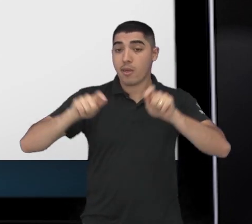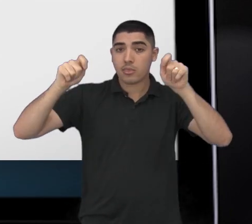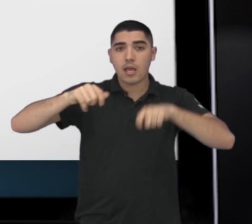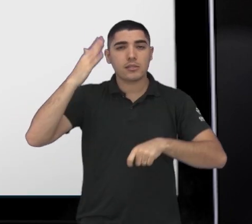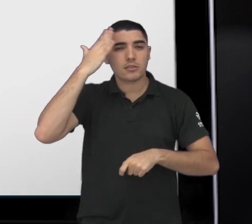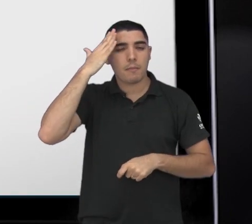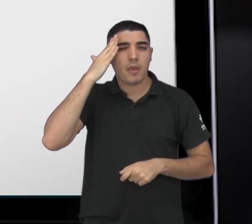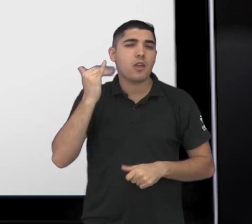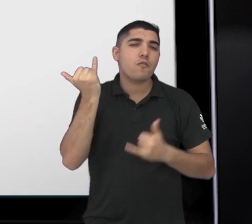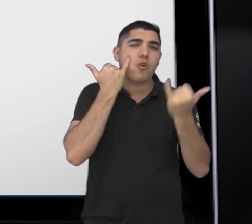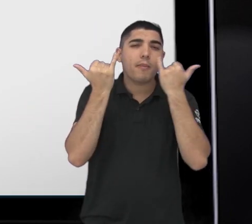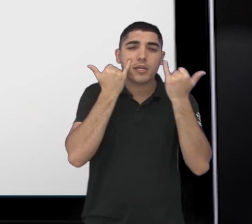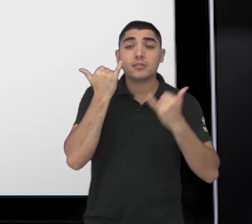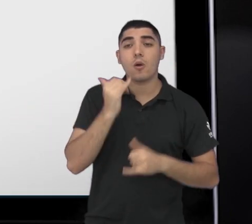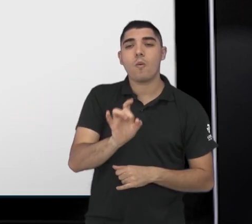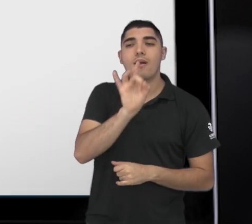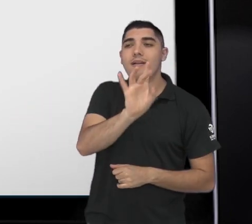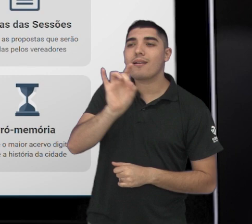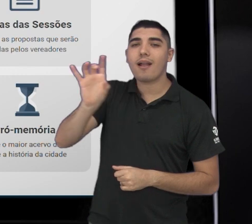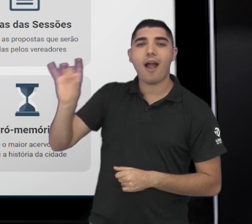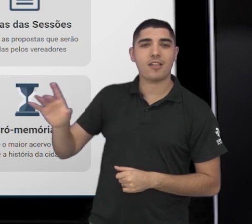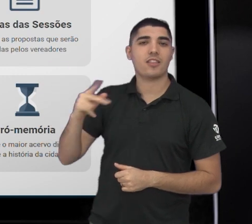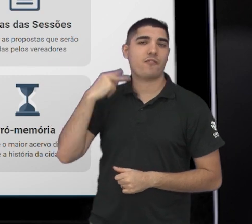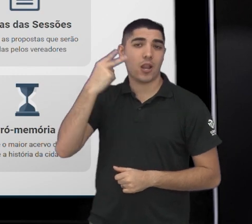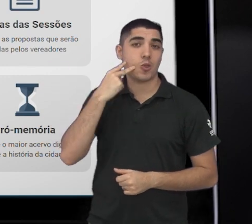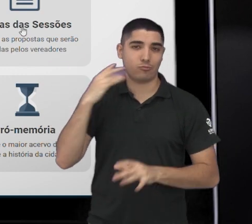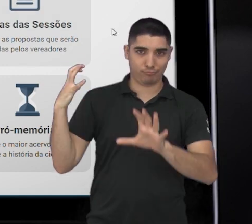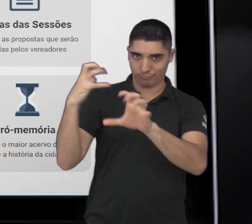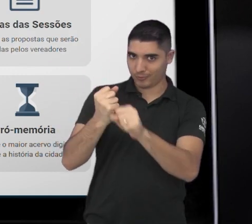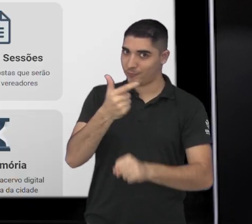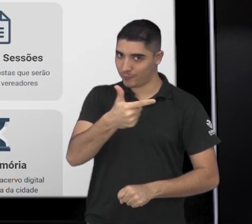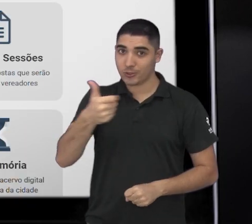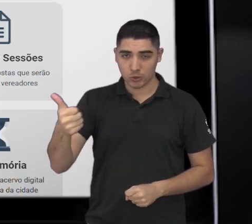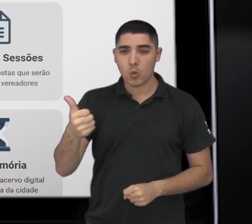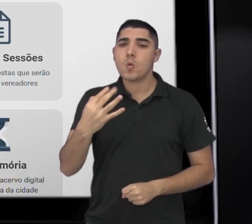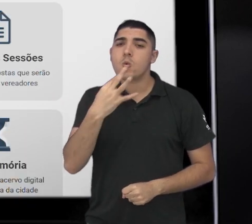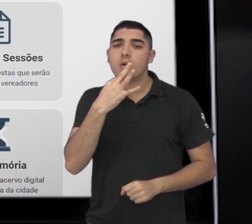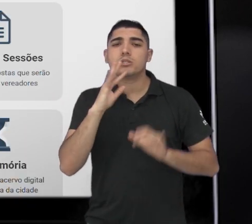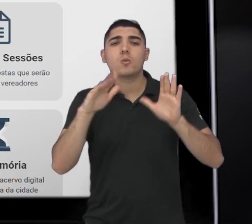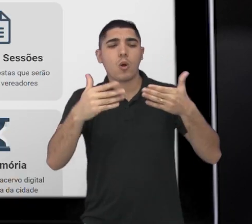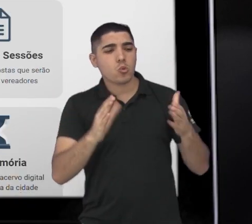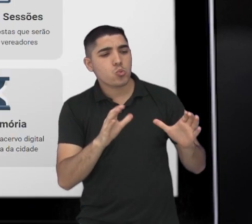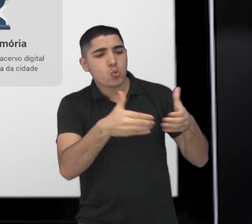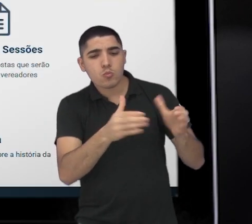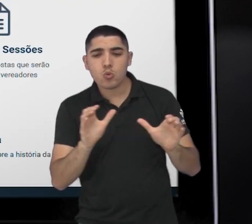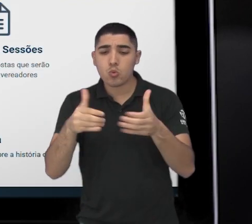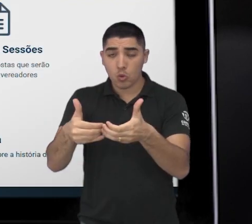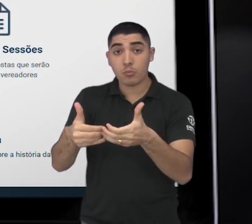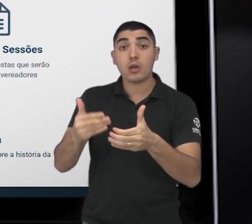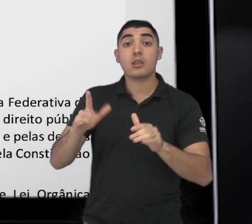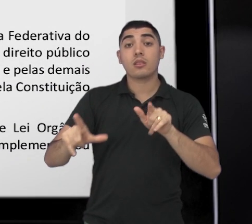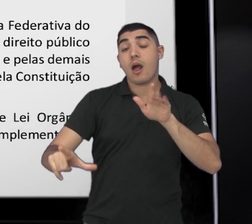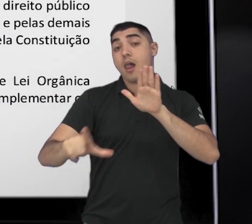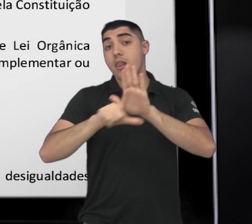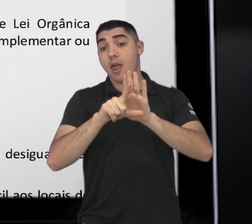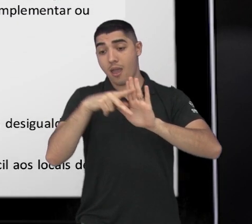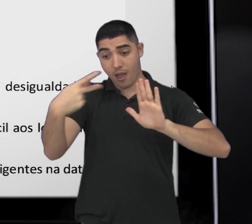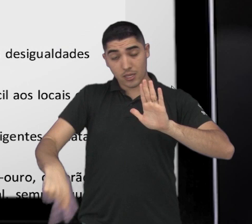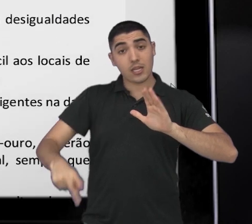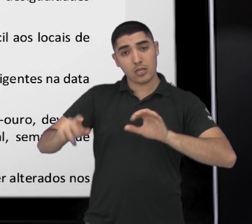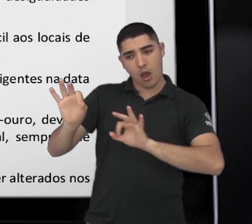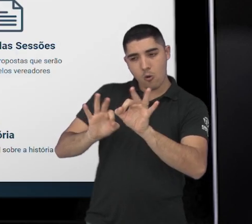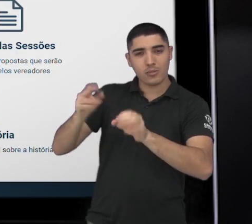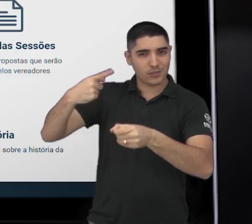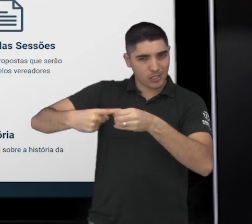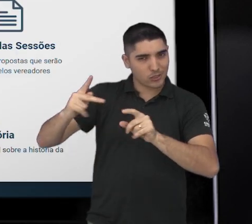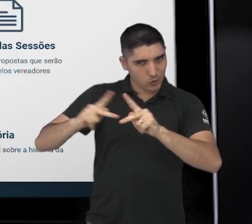ainda é possível conferir as informações de contato dos 21 vereadores, conhecer as comissões da Câmara, ter acesso à lei orgânica do